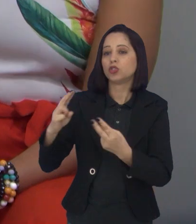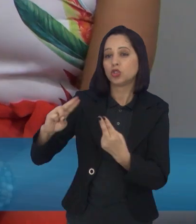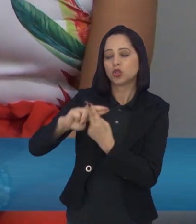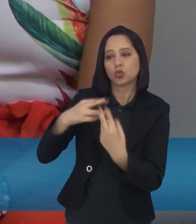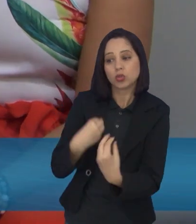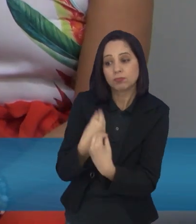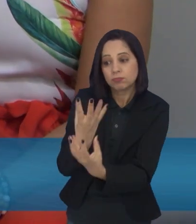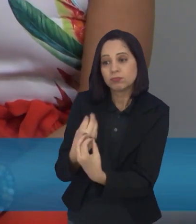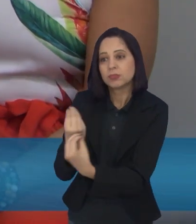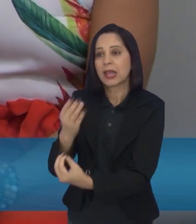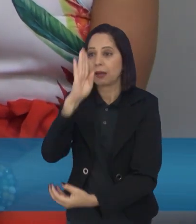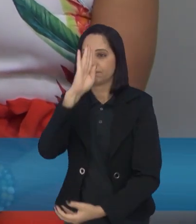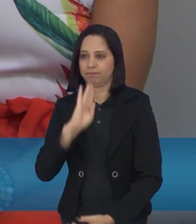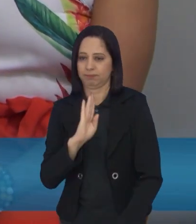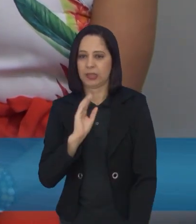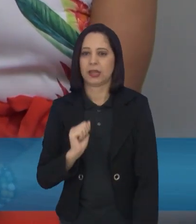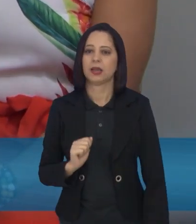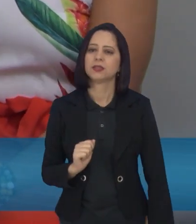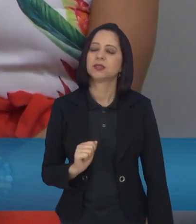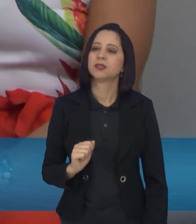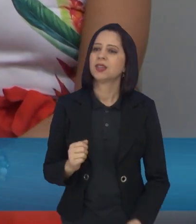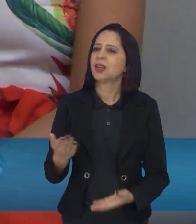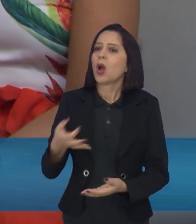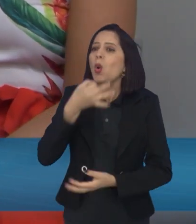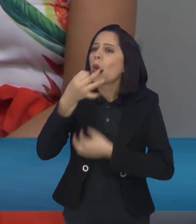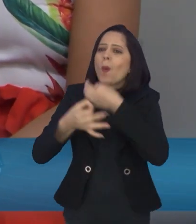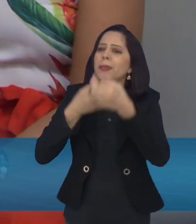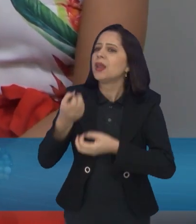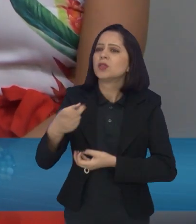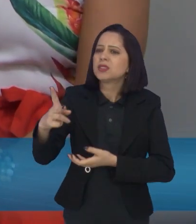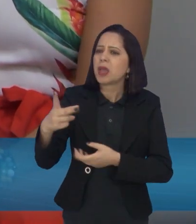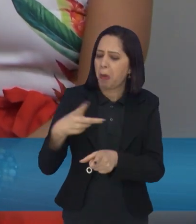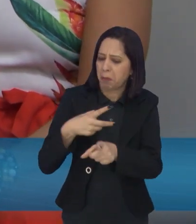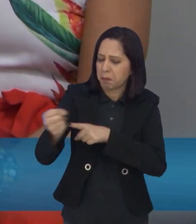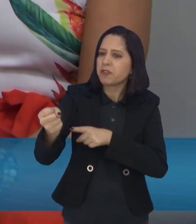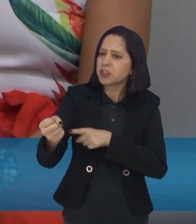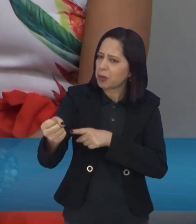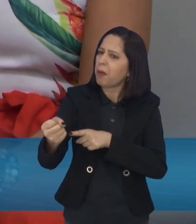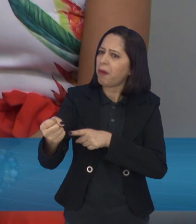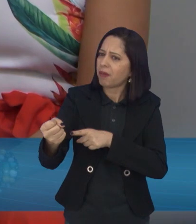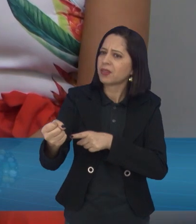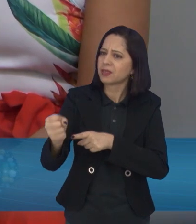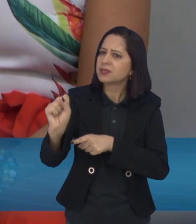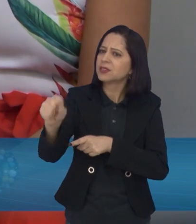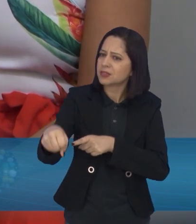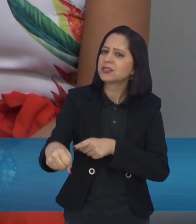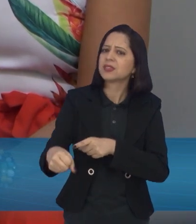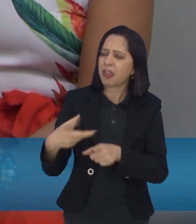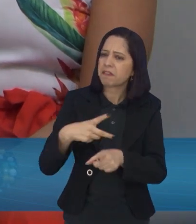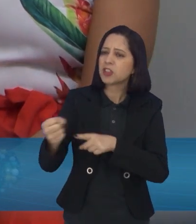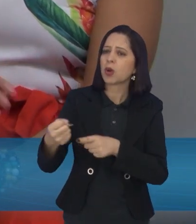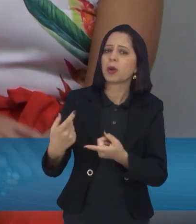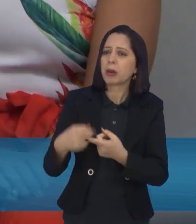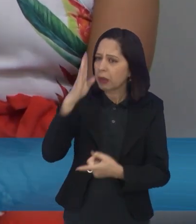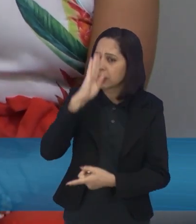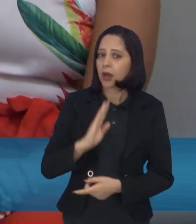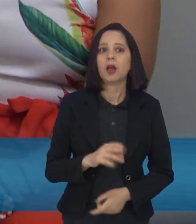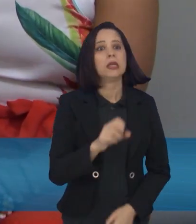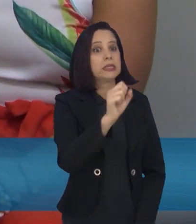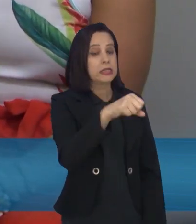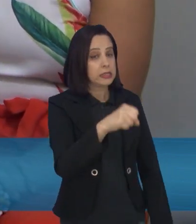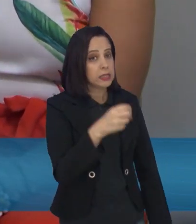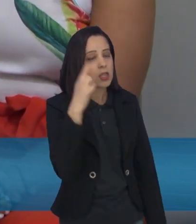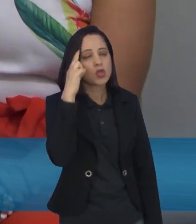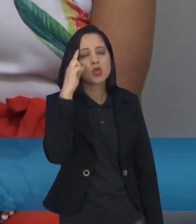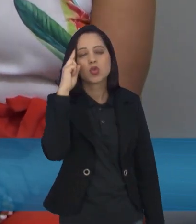O que você acha dessa... é uma vitória, né? Que a gente tá conseguindo agora, né, essa atribuição gratuita. Isso é um sonho,